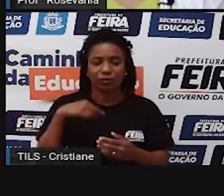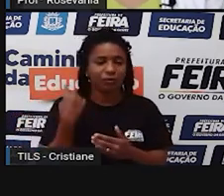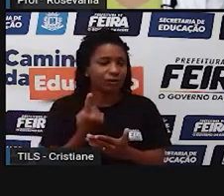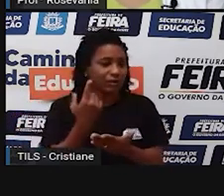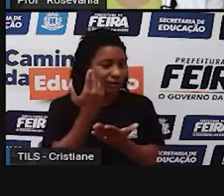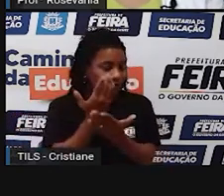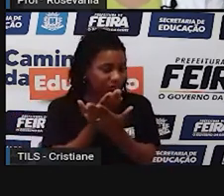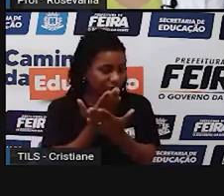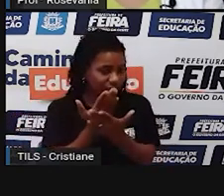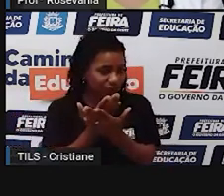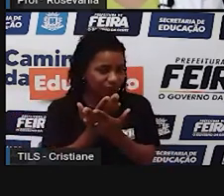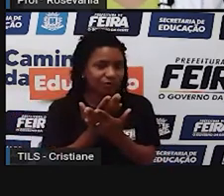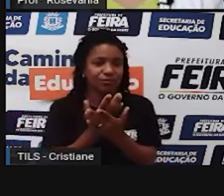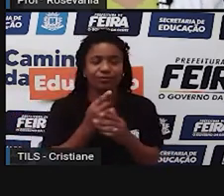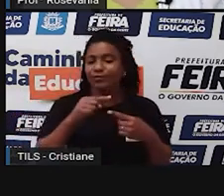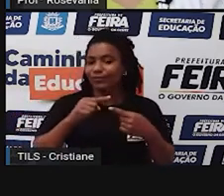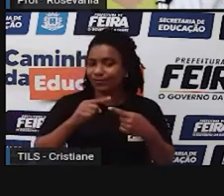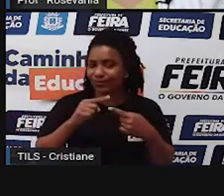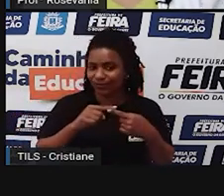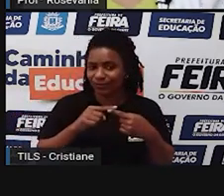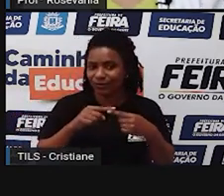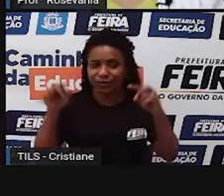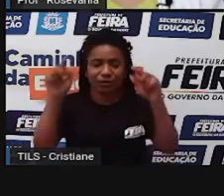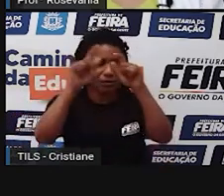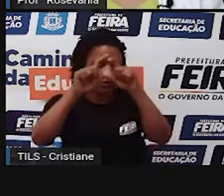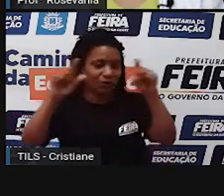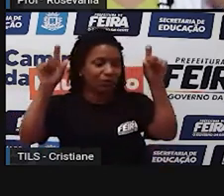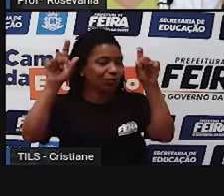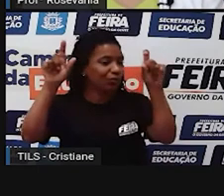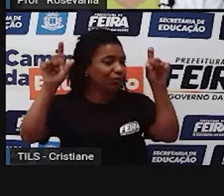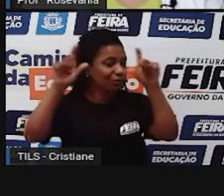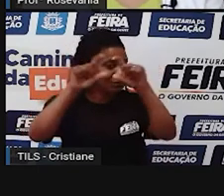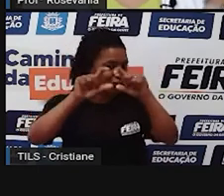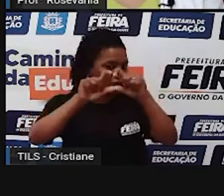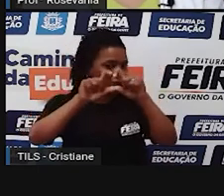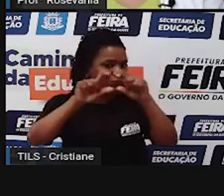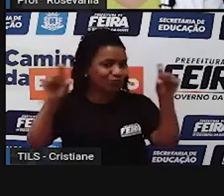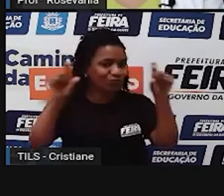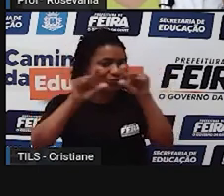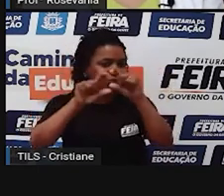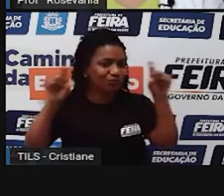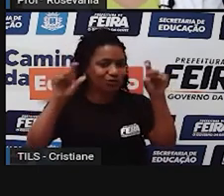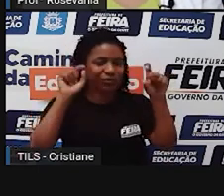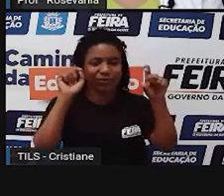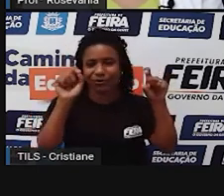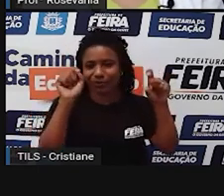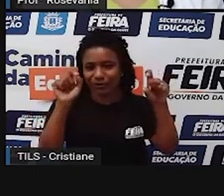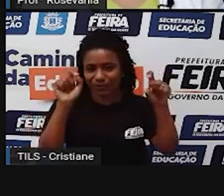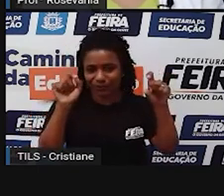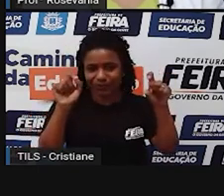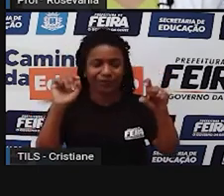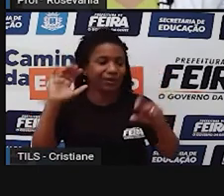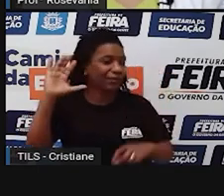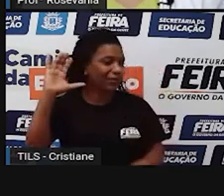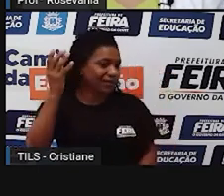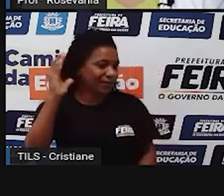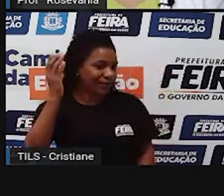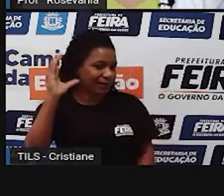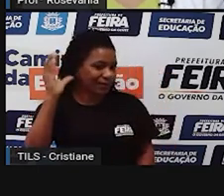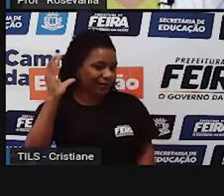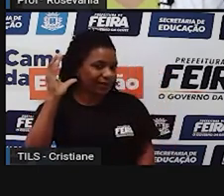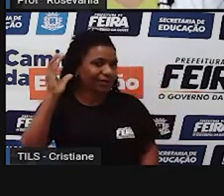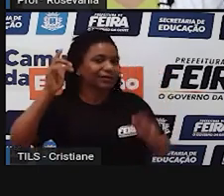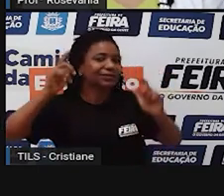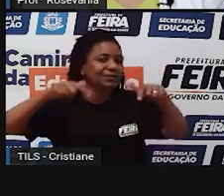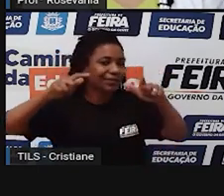dos elementos do mapa. Já estudamos o título, que aqui no caso, a gente tem um mapa de clima. Clima de